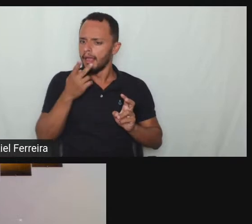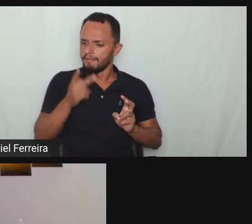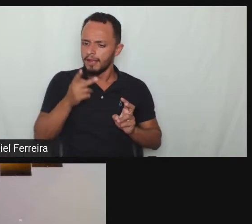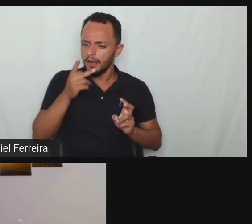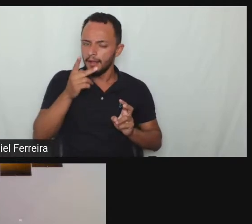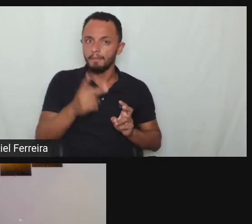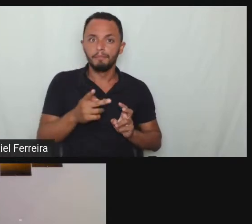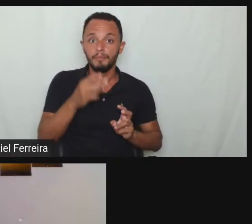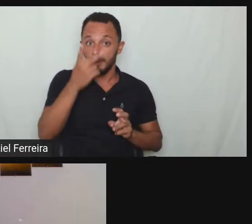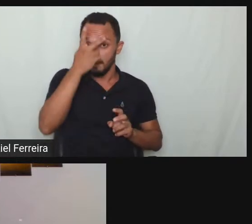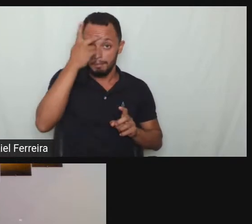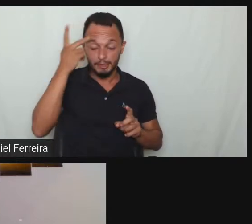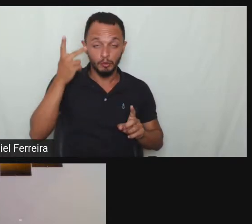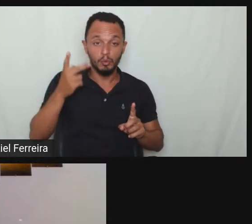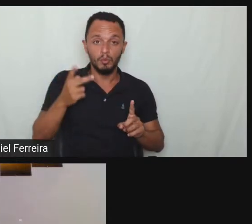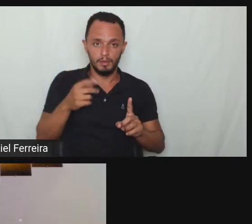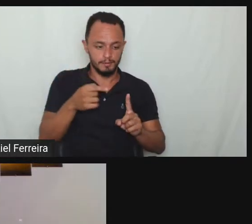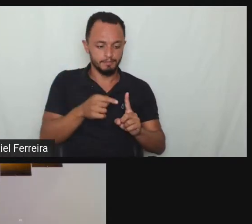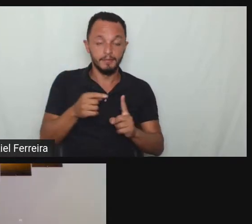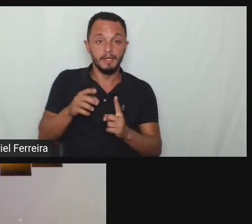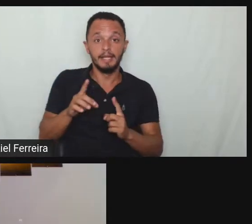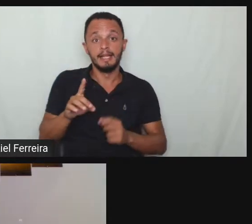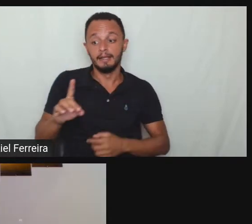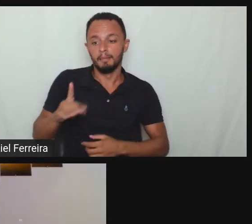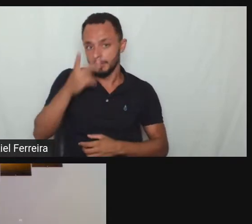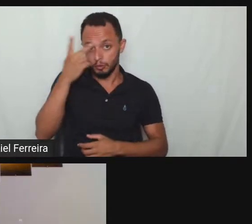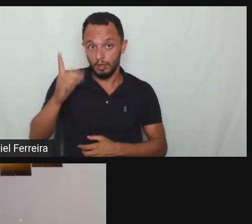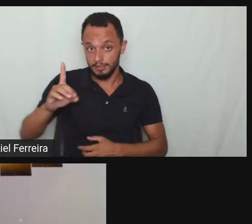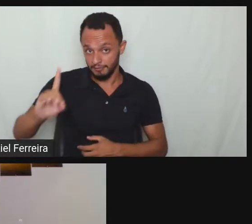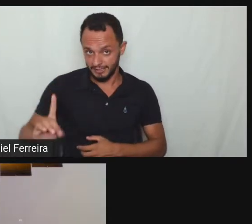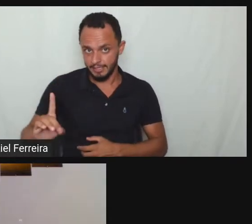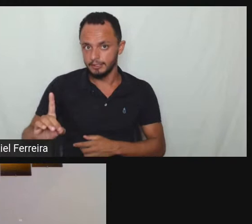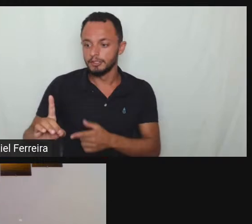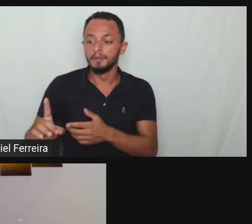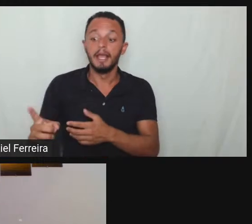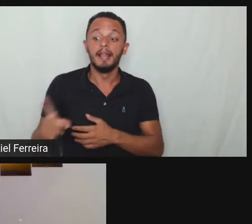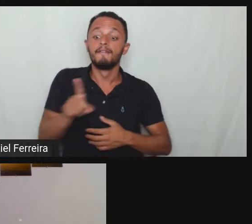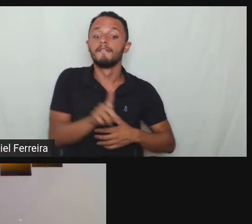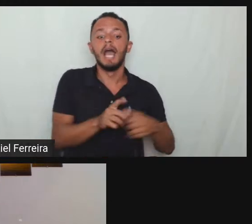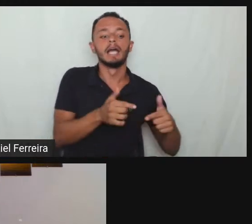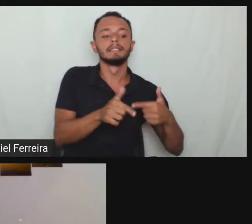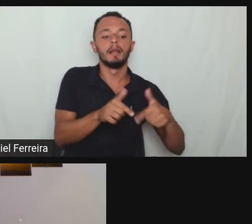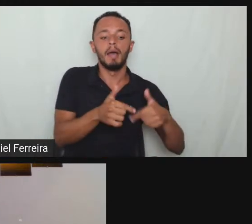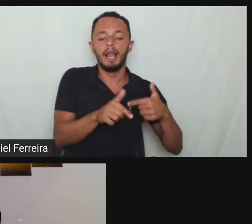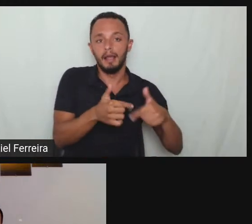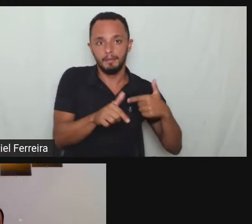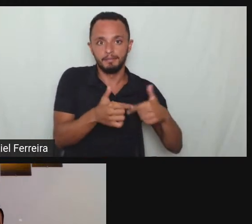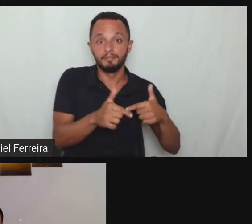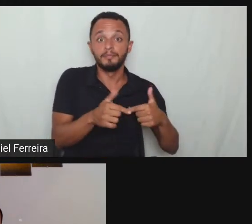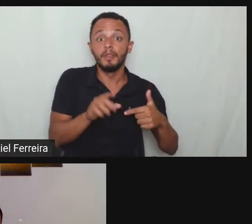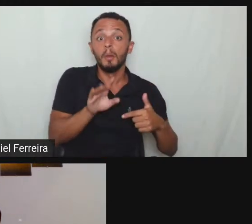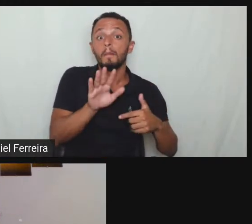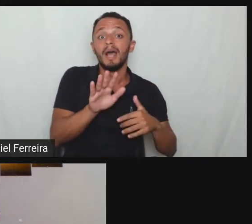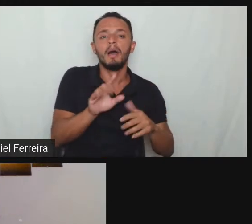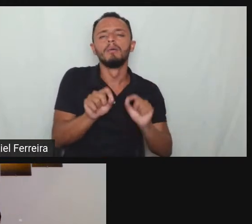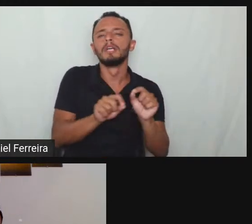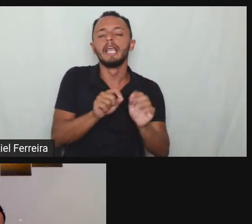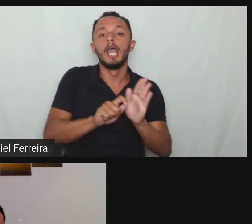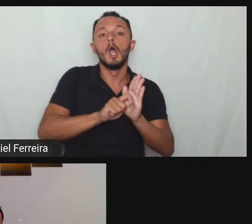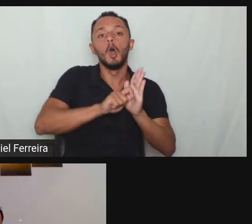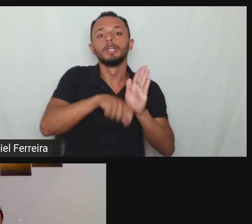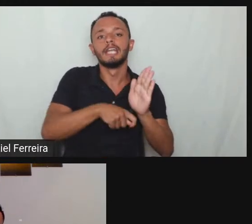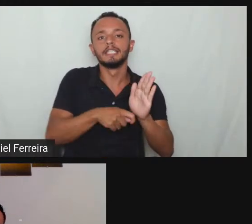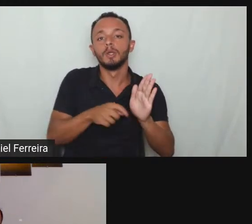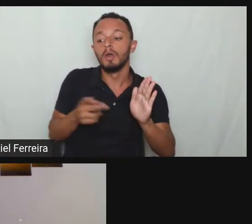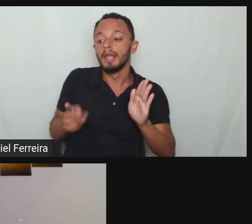como aprendiz acima dos 24 anos de idade normalmente né de réu o contrato de aprendizagem ele para 24 ou 24